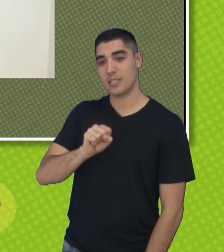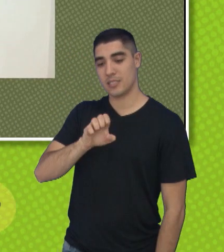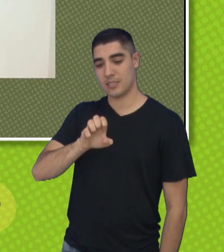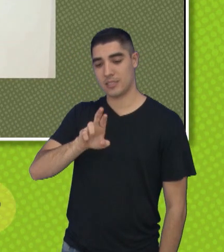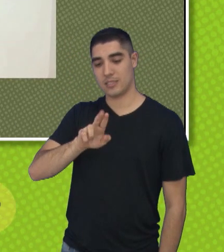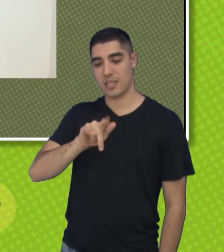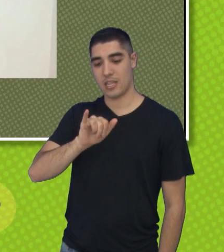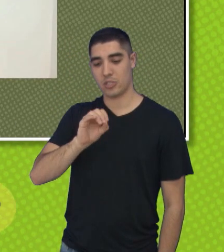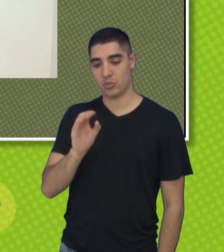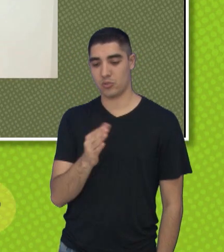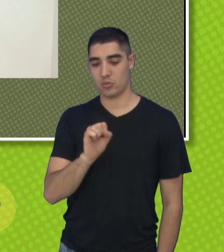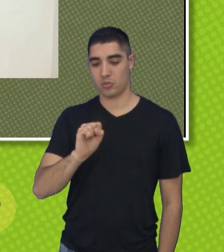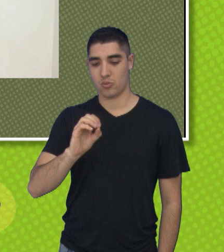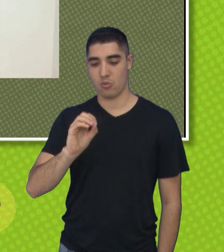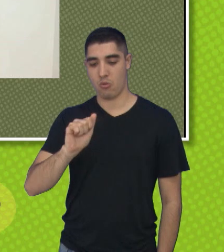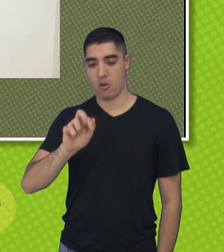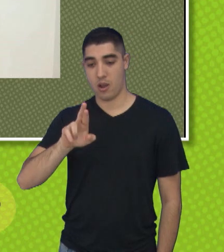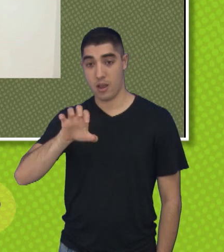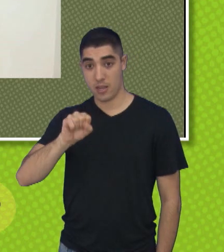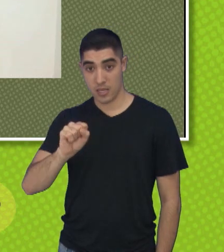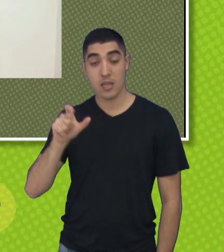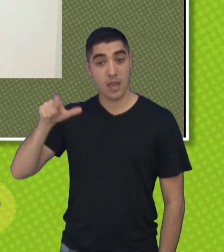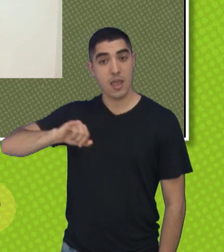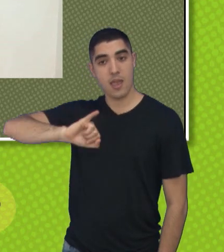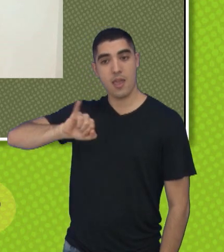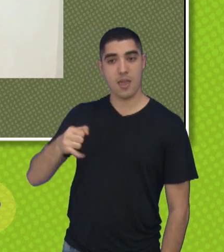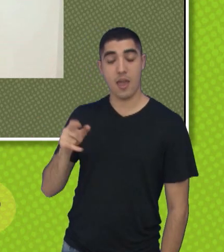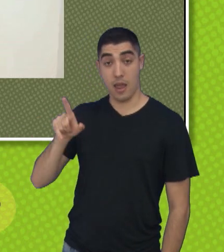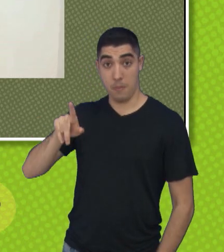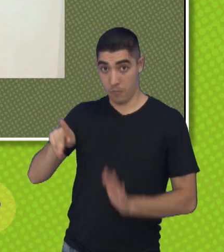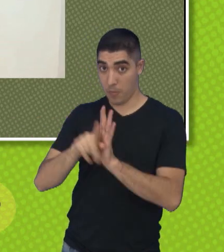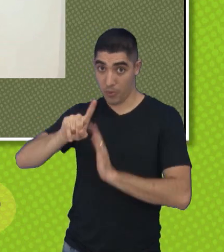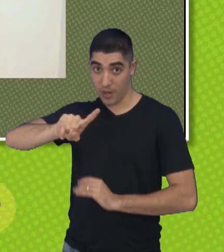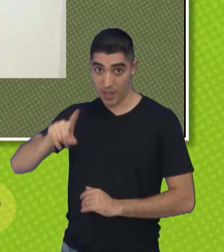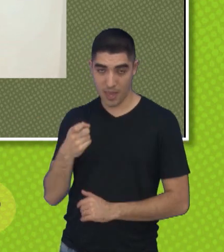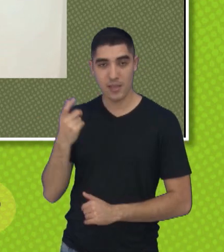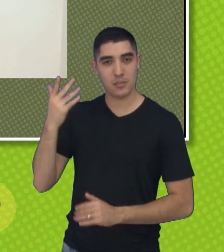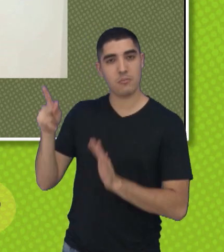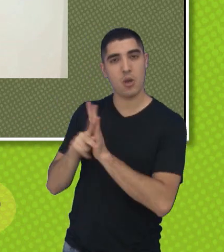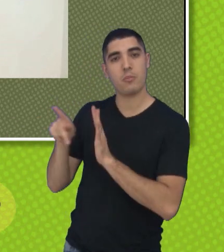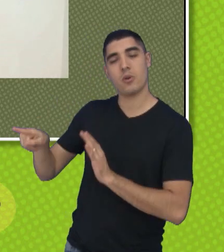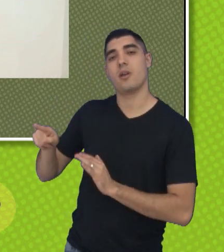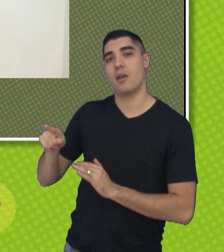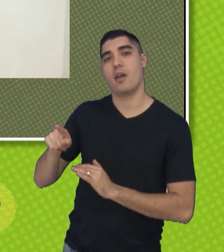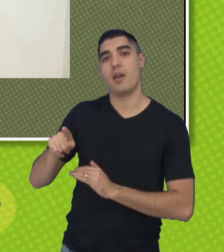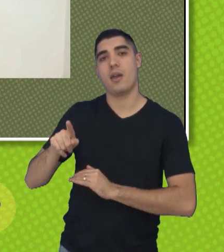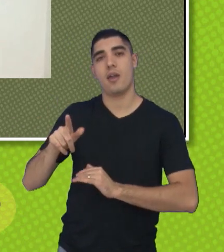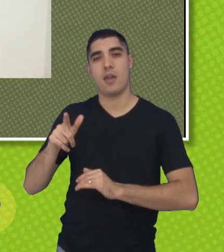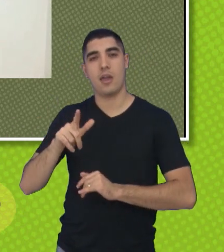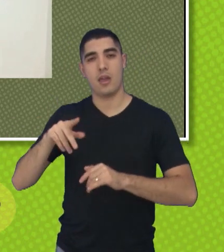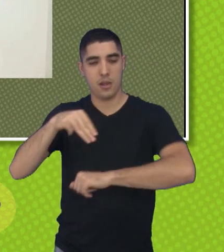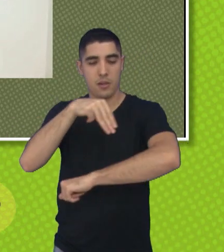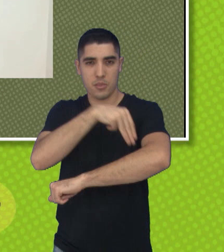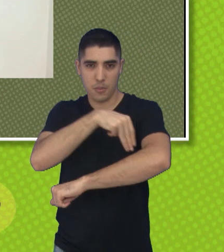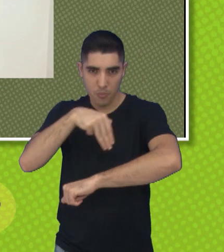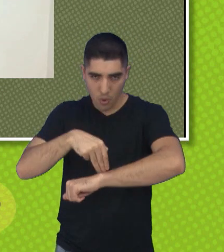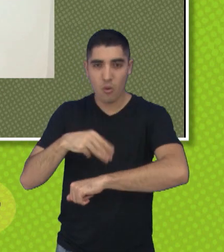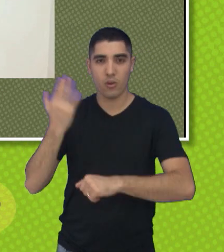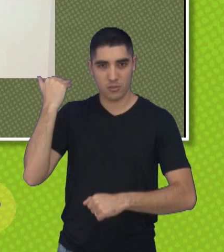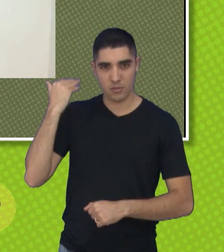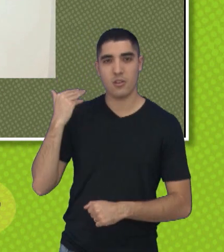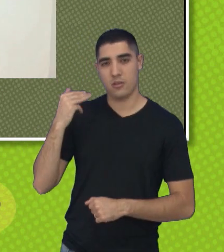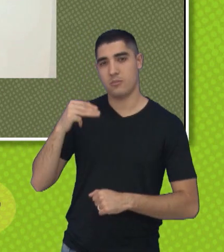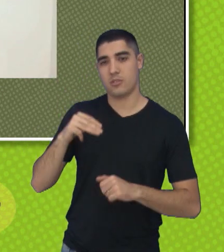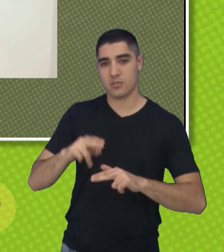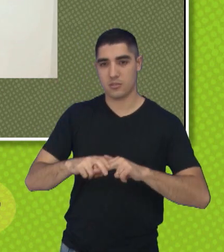ex-técnico, da equipe do Juventus, que fez uma boa campanha, o Juventus na Série A2, em que PES tomou a goleada, sonora do São